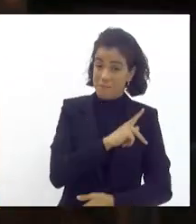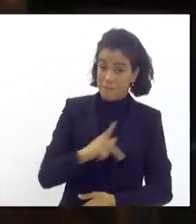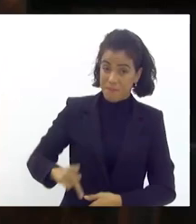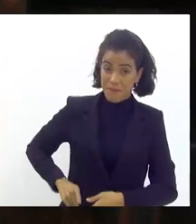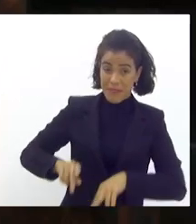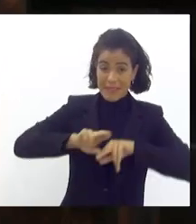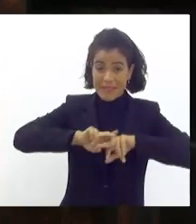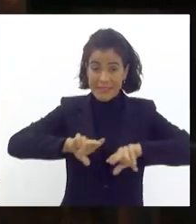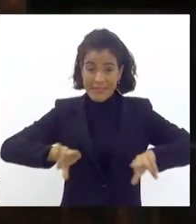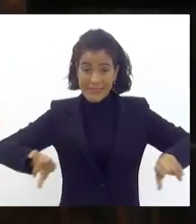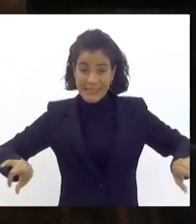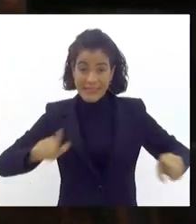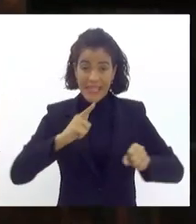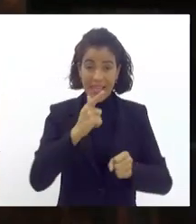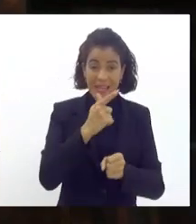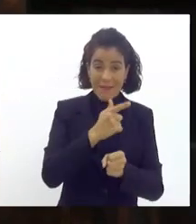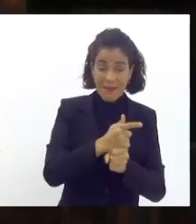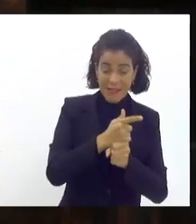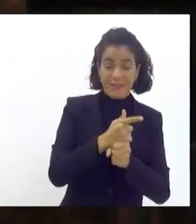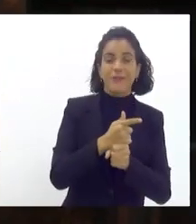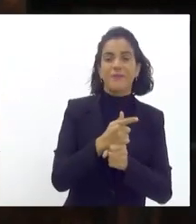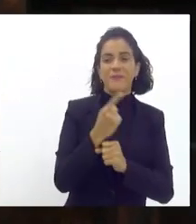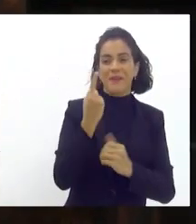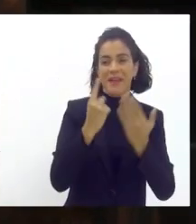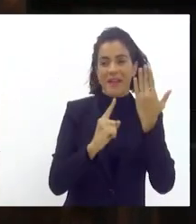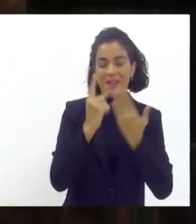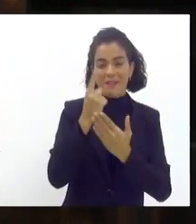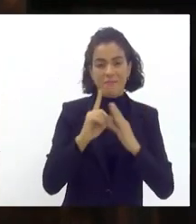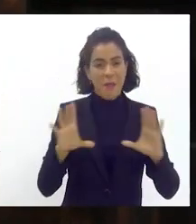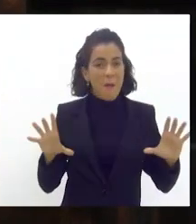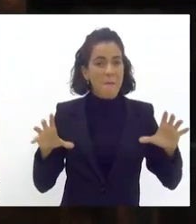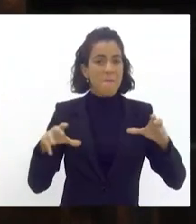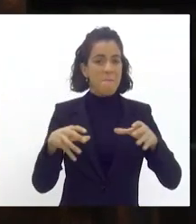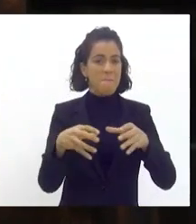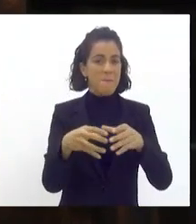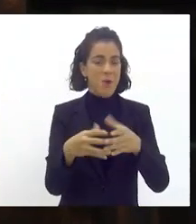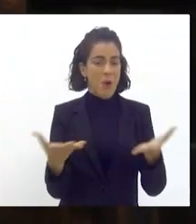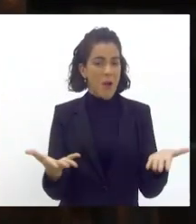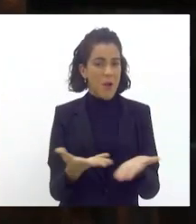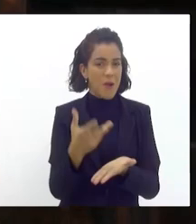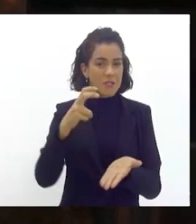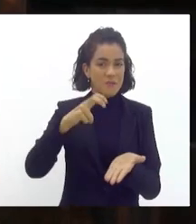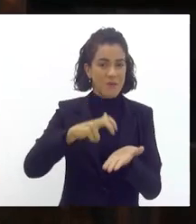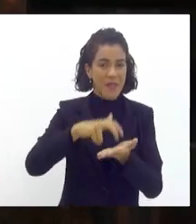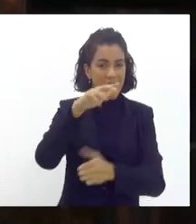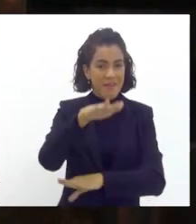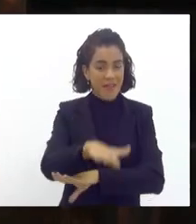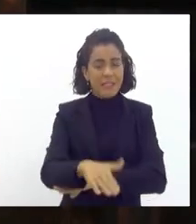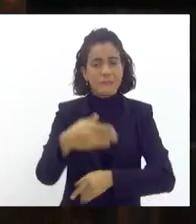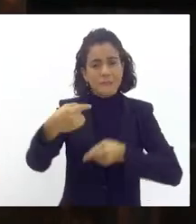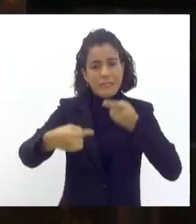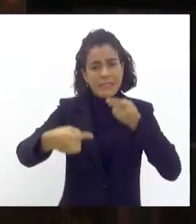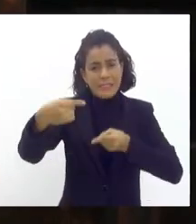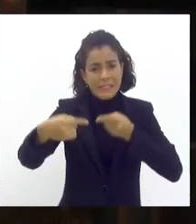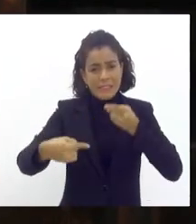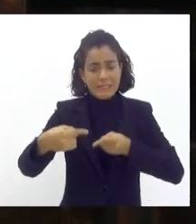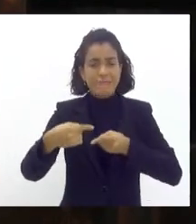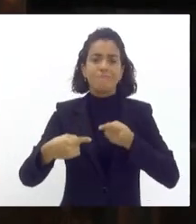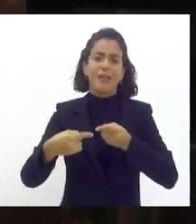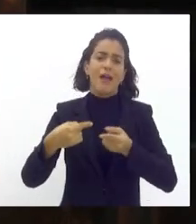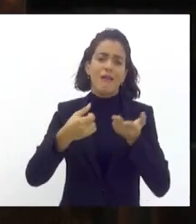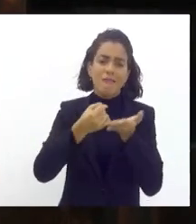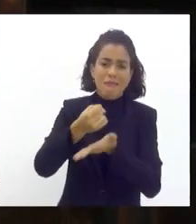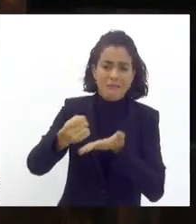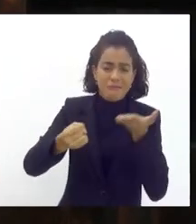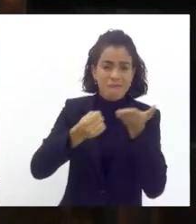das agremiações carnavalescas do estado do Rio de Janeiro que se reúnem nesta manhã tarde para debater esse fomento de